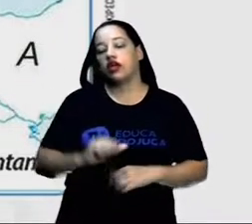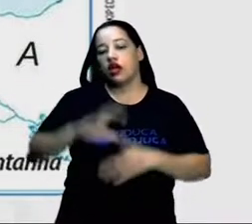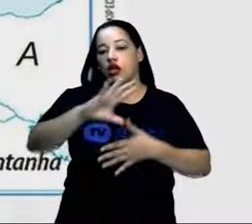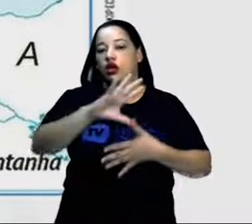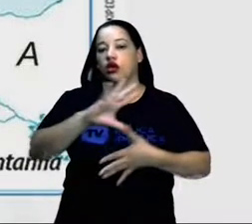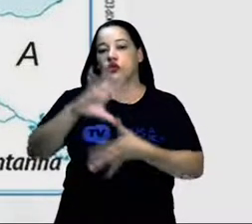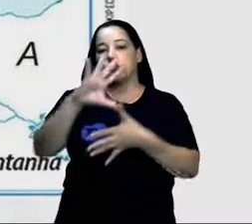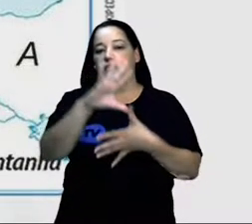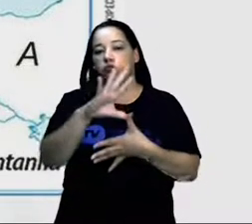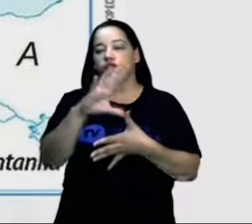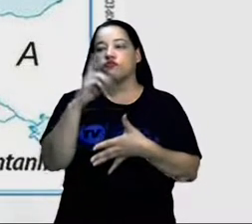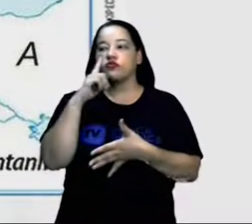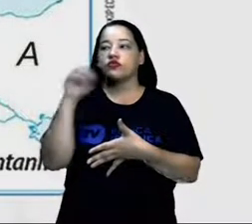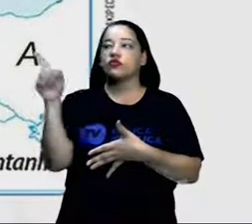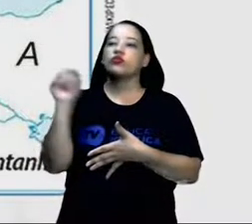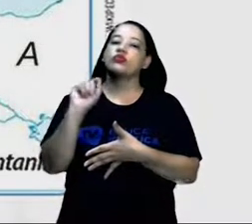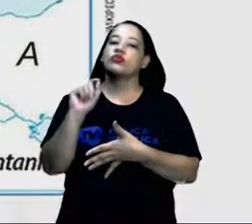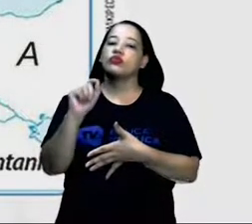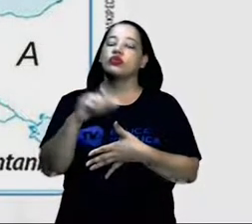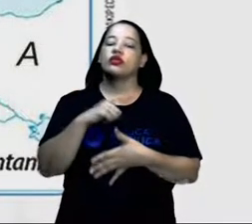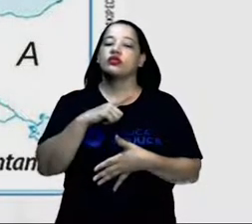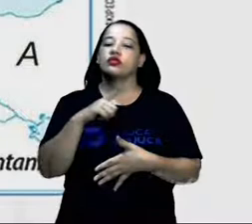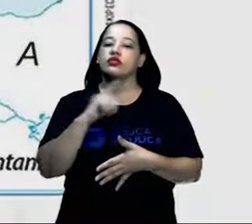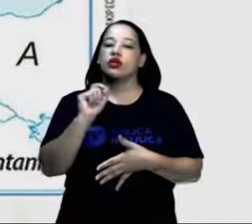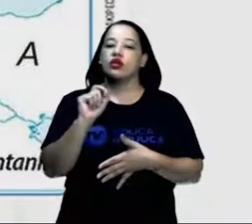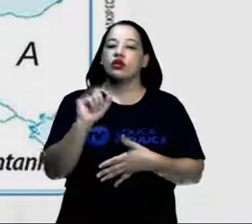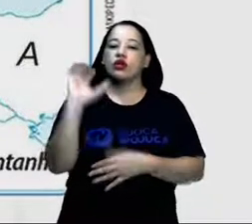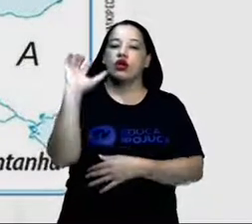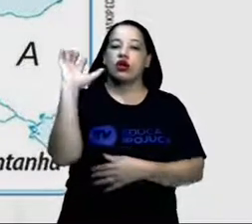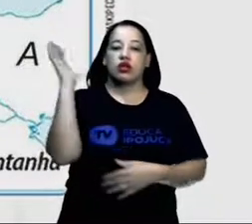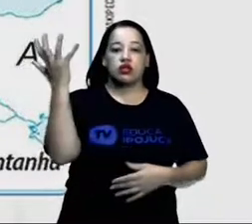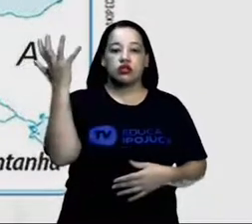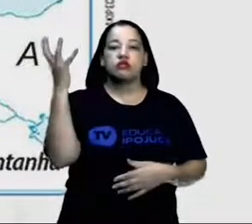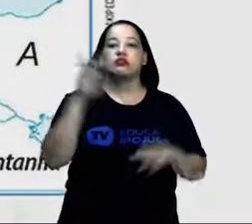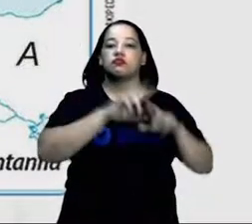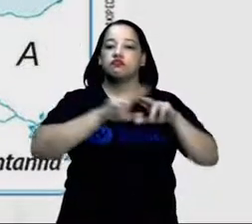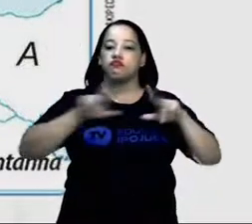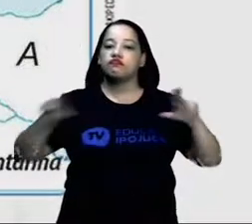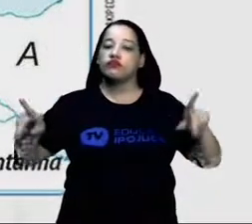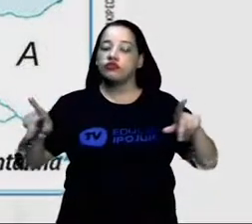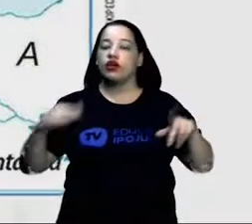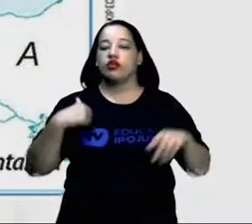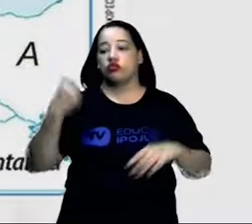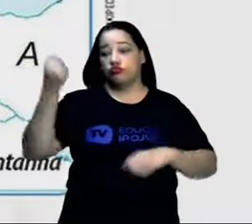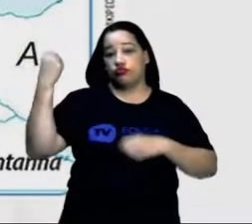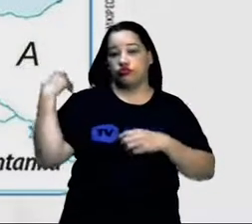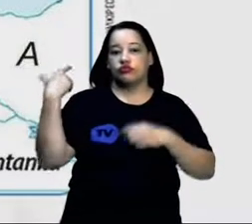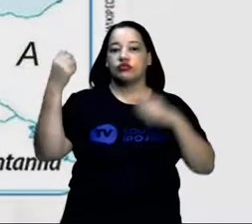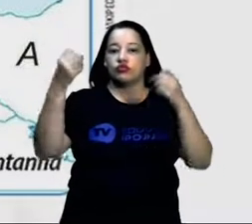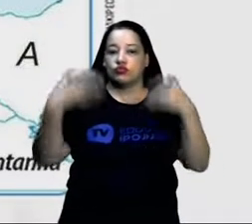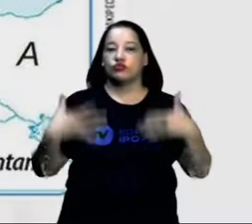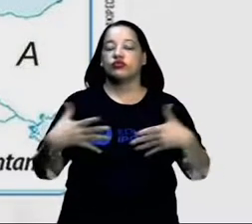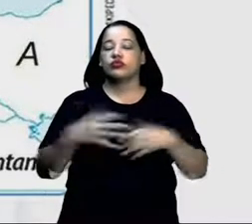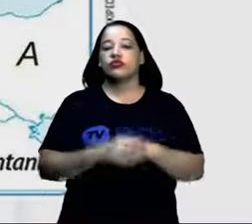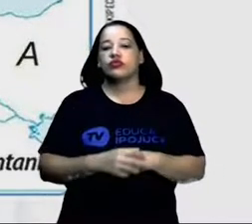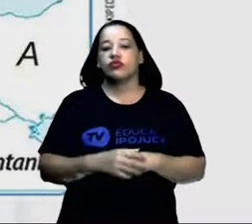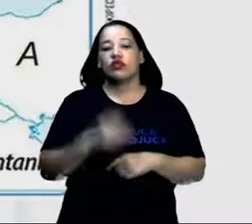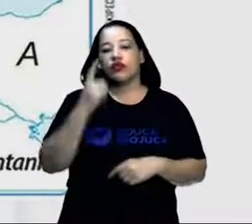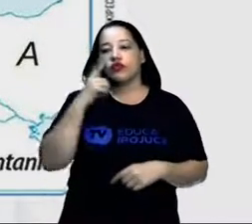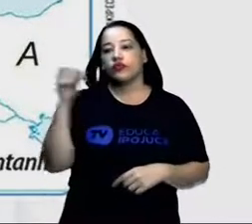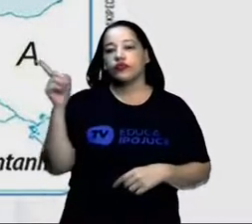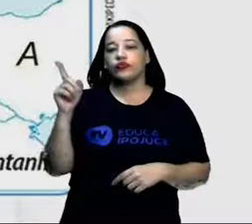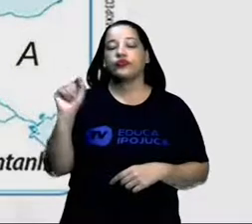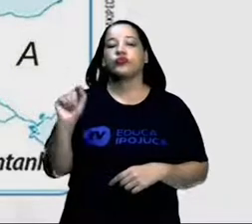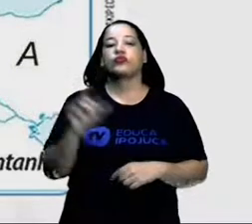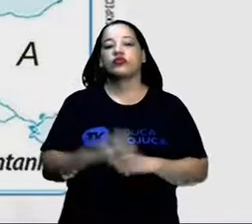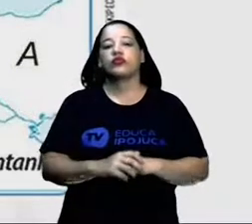os tipos de clima que ocorrem no continente europeu. Como foi falado anteriormente, a gente está vendo aí a